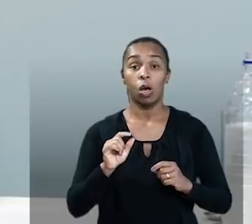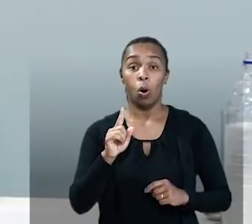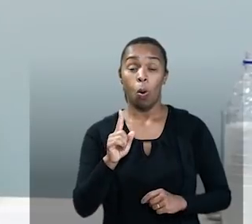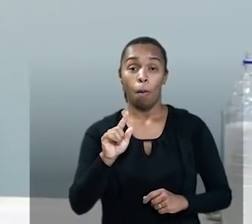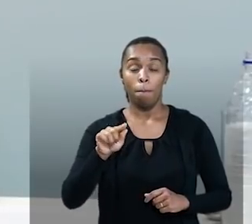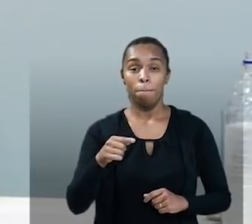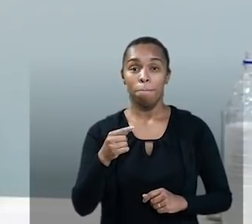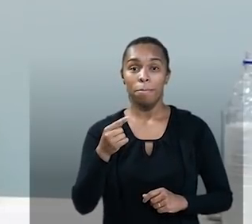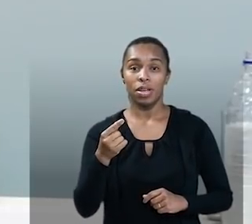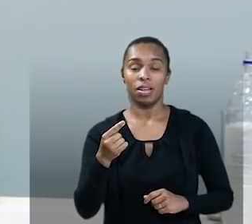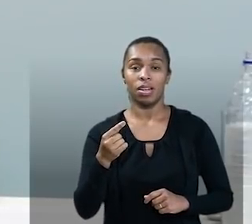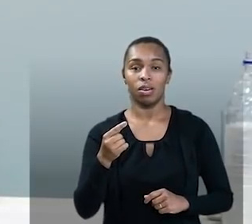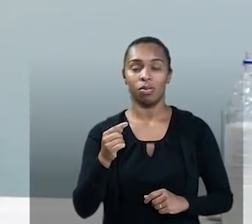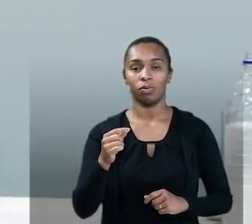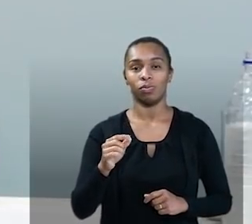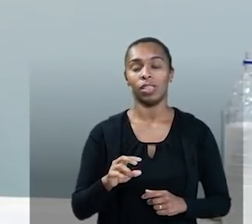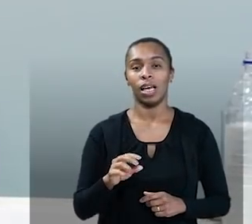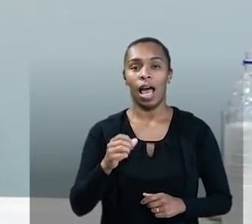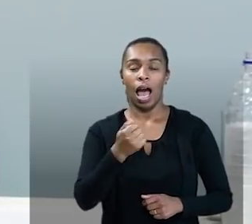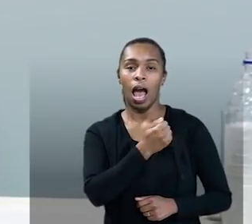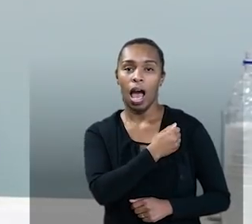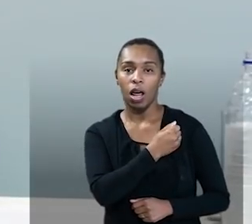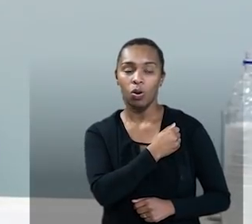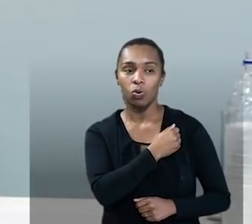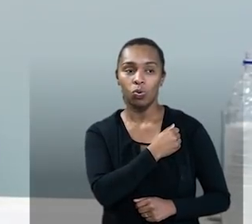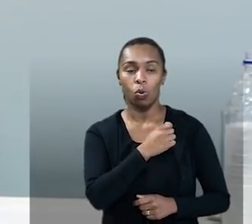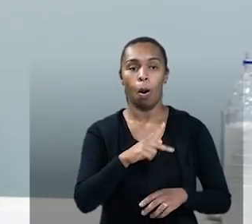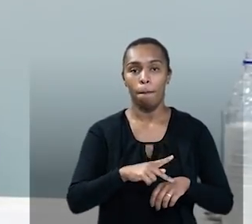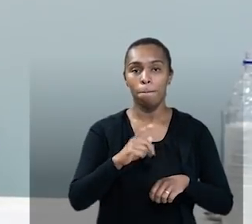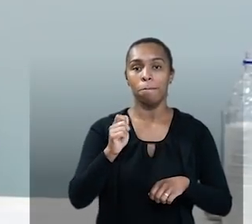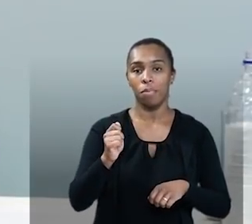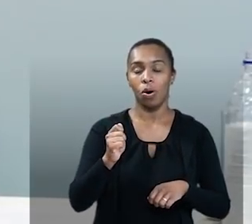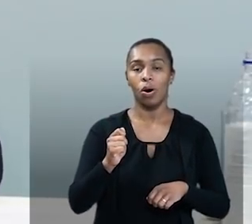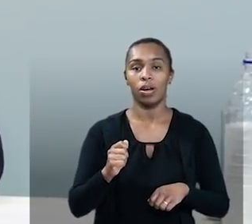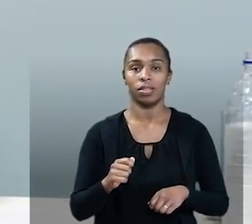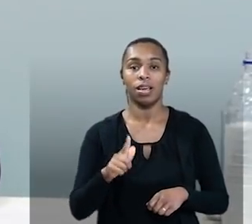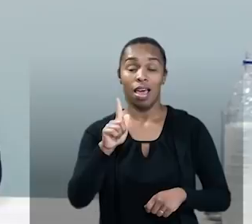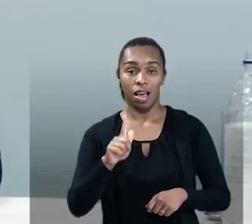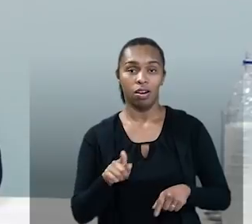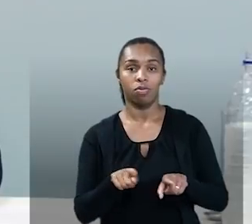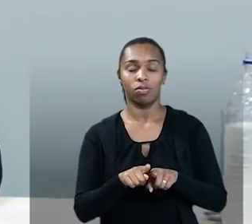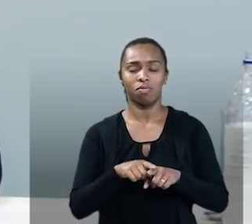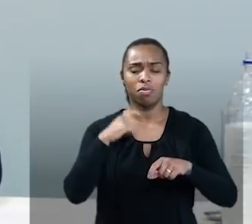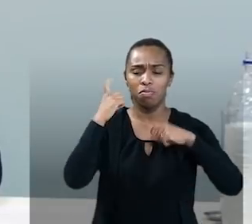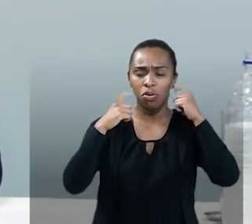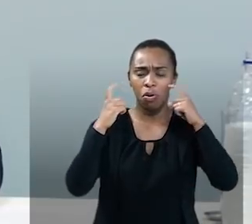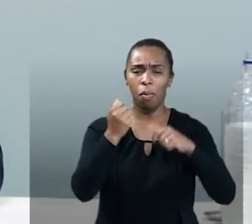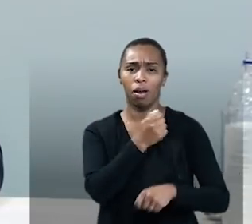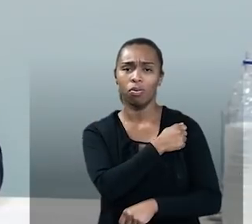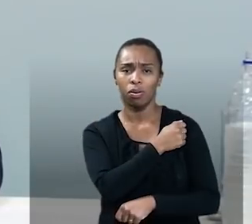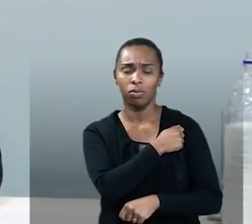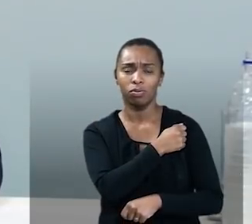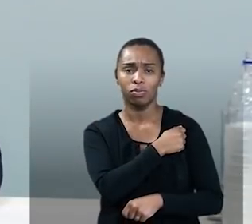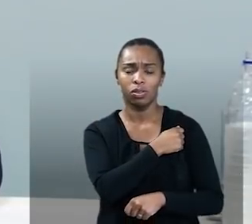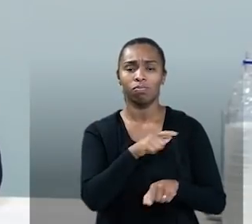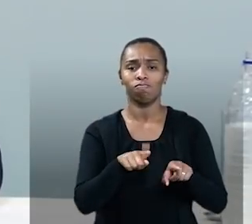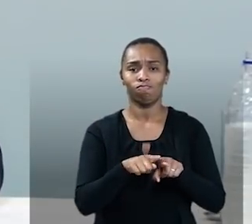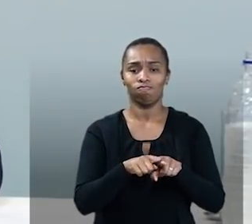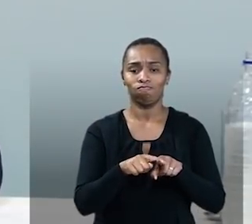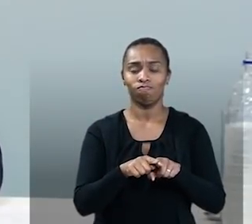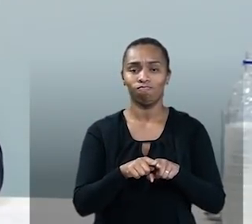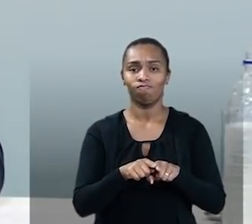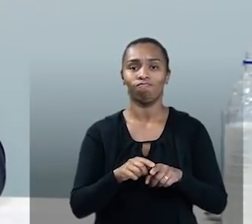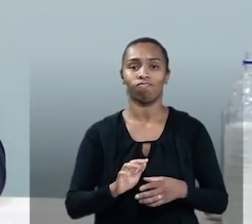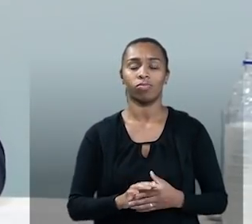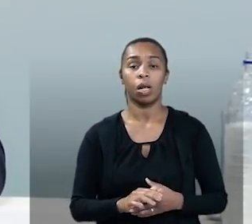1 milhão e 500 mil alunos entre a graduação e a pós-graduação preocupados com esses alunos e com toda a sua comunidade acadêmica de